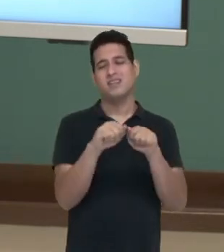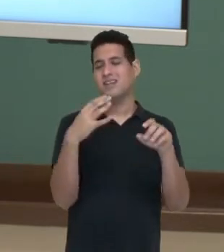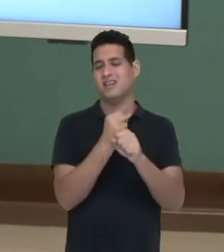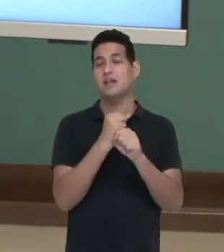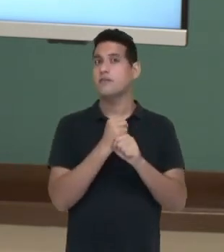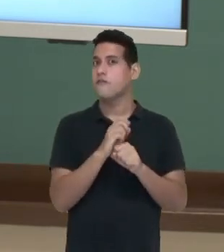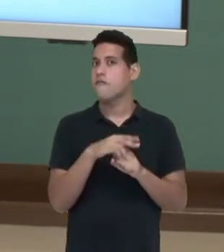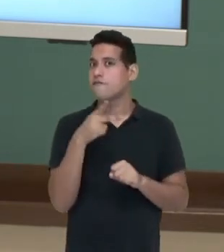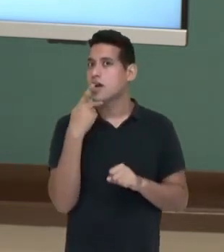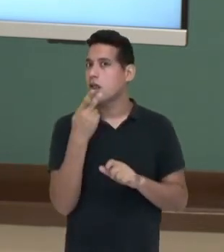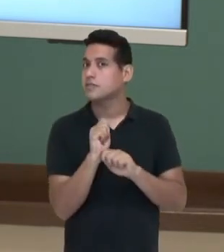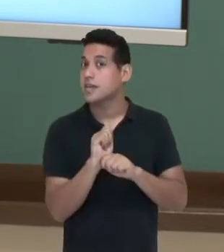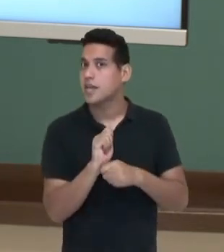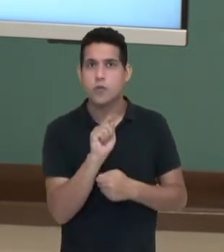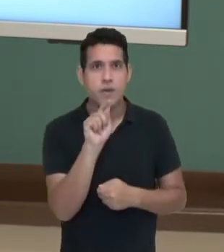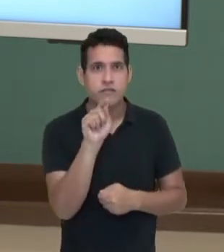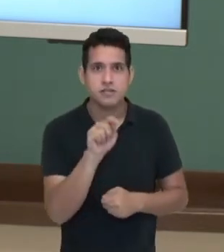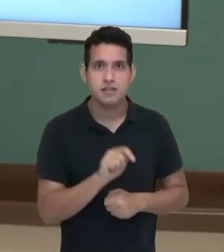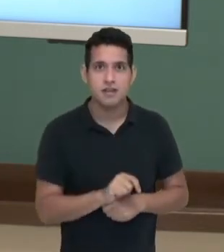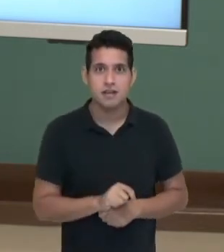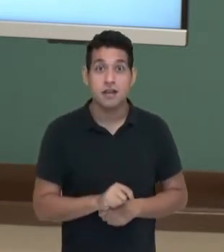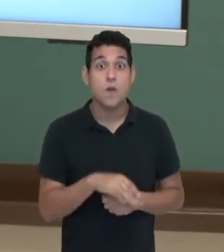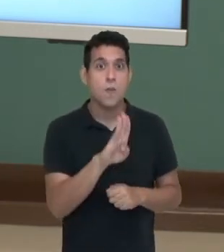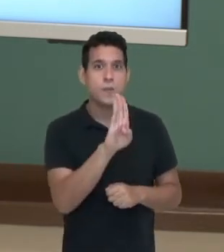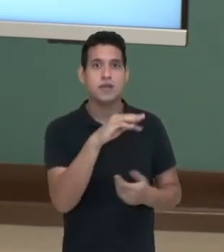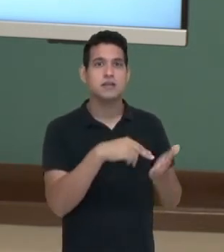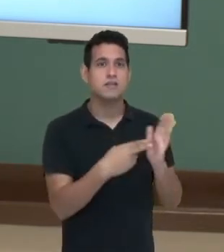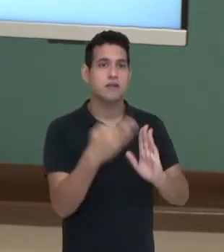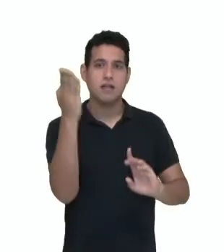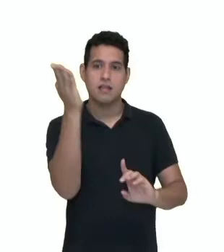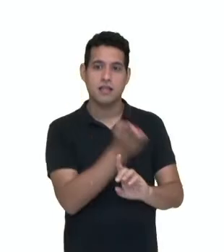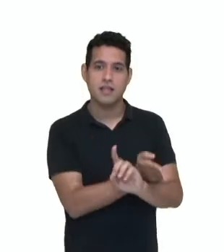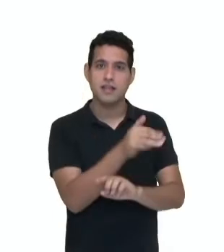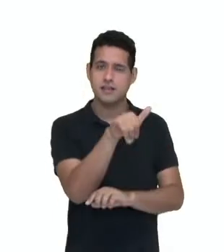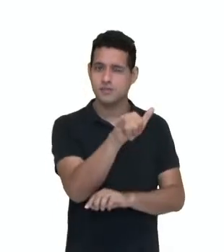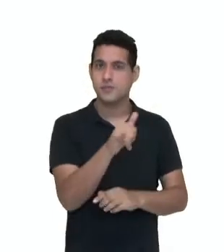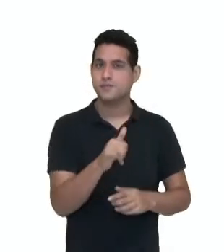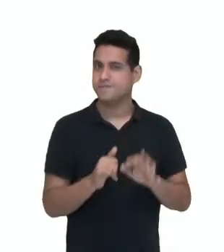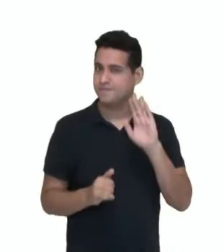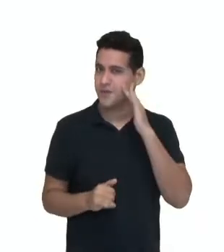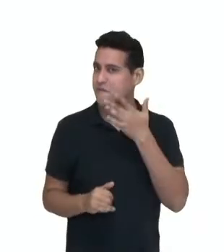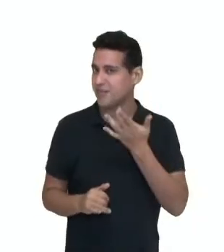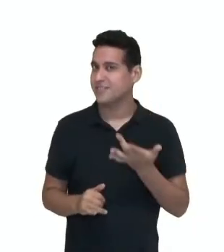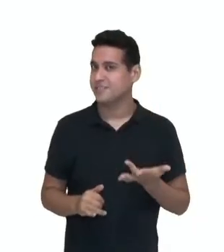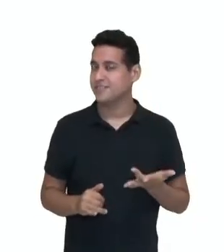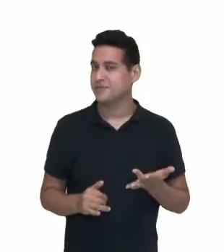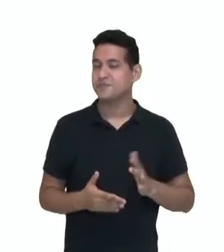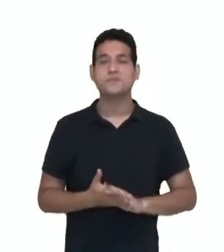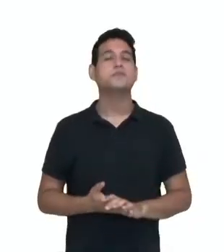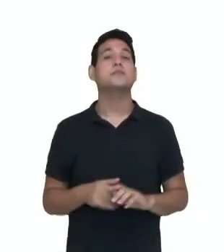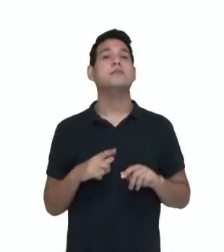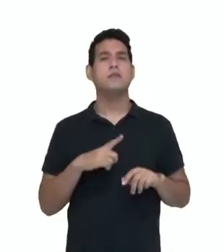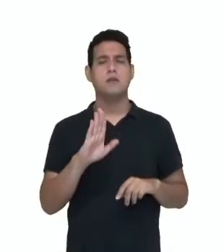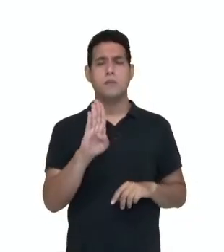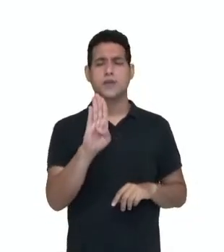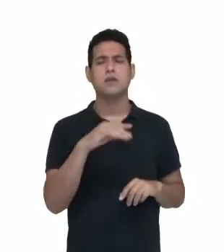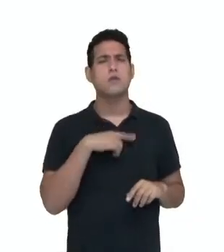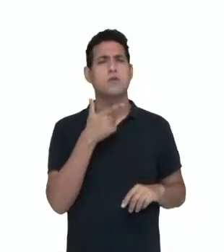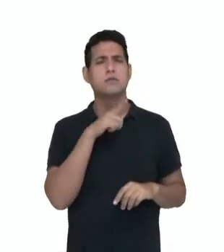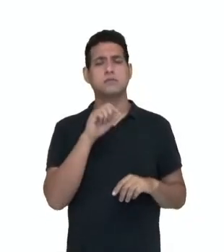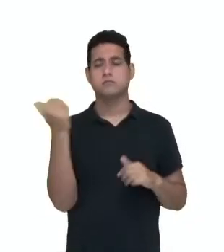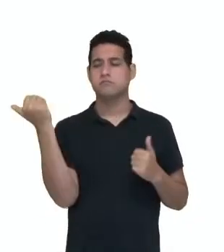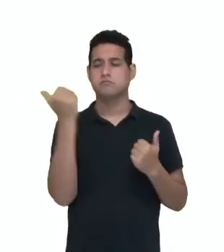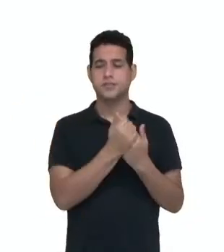Deixa eu te contar um segredo. O b é onde corta no eixo y. Ficou fácil, né? Tendo o b, eu consigo